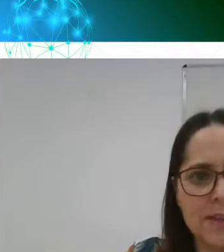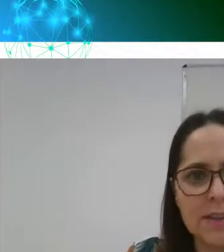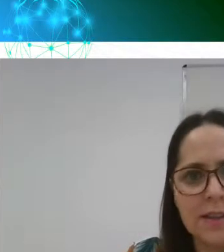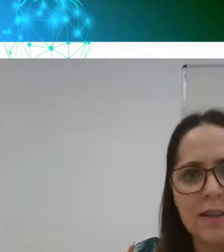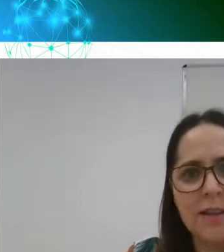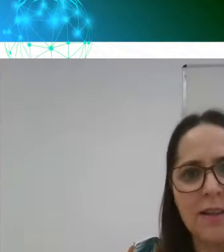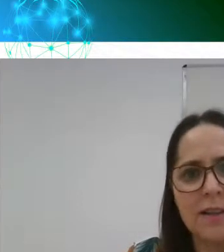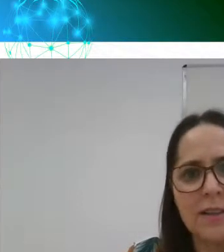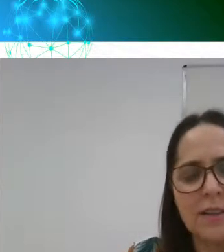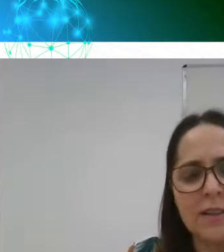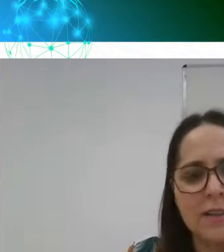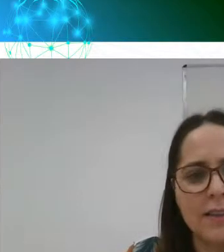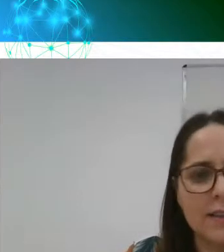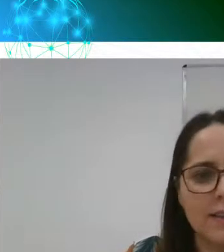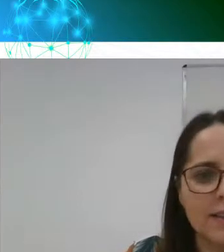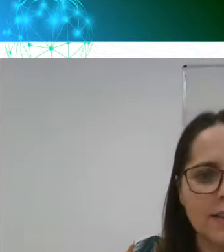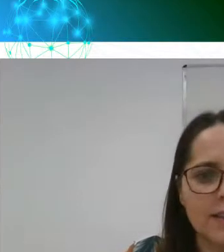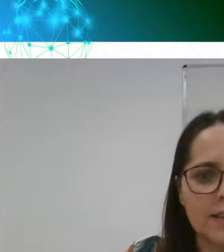Pesquisa.